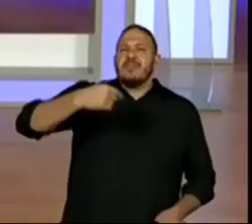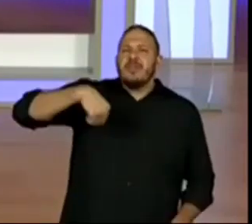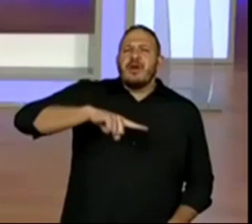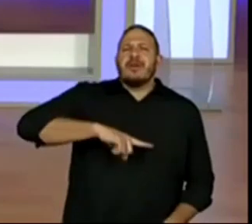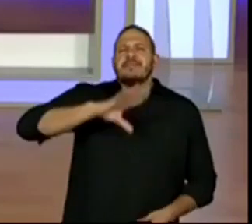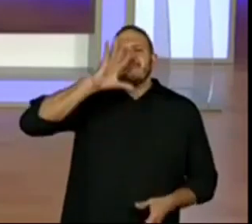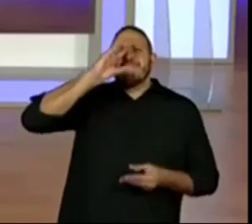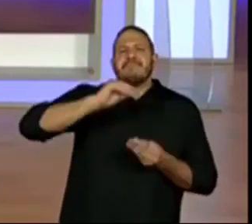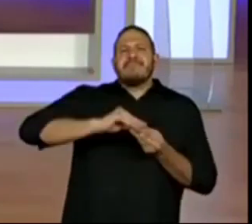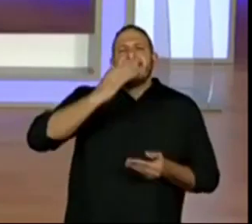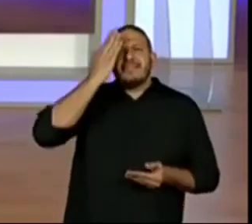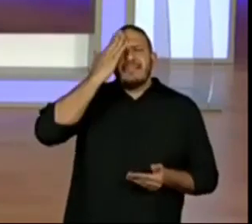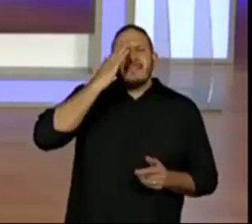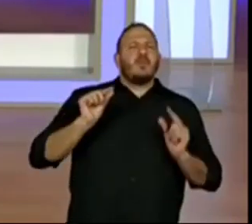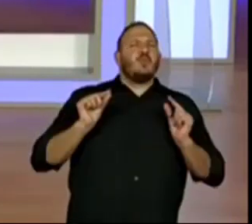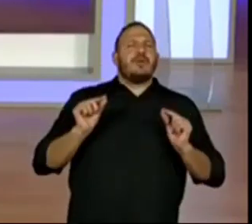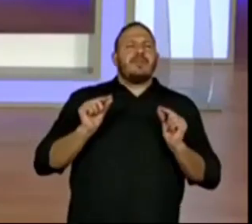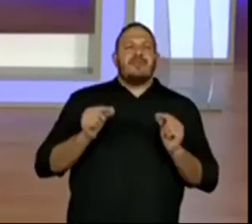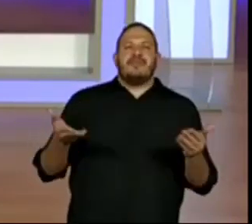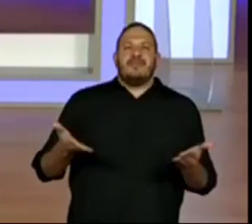aprenderemos na aula de hoje.